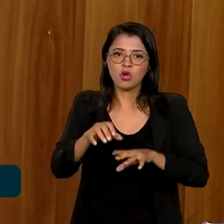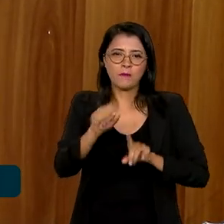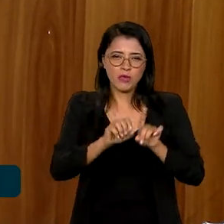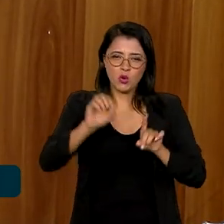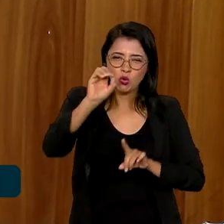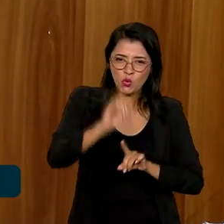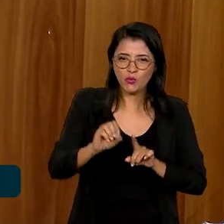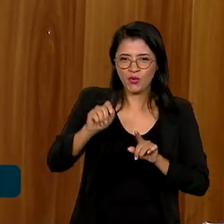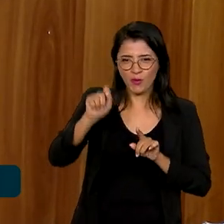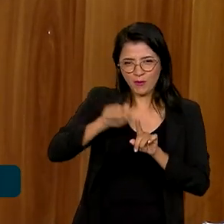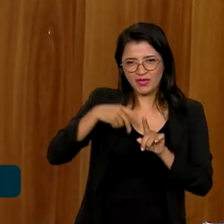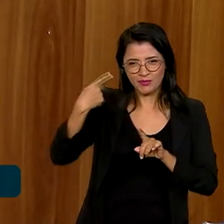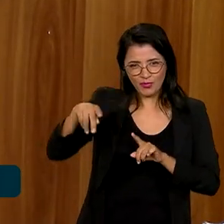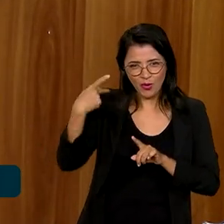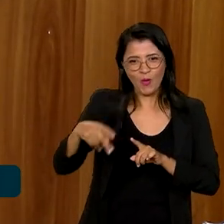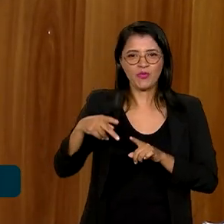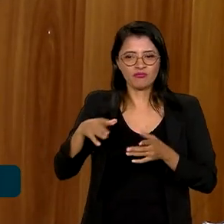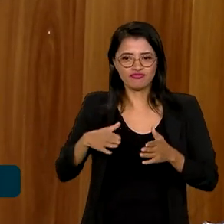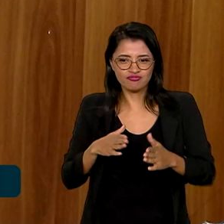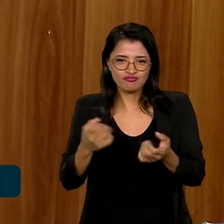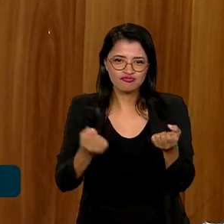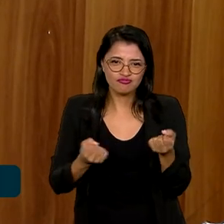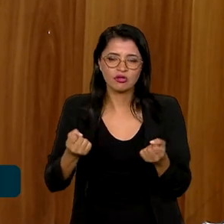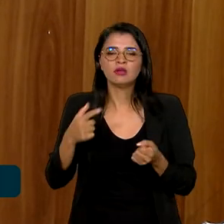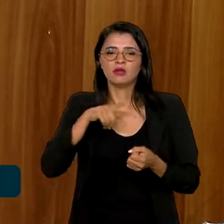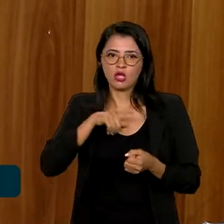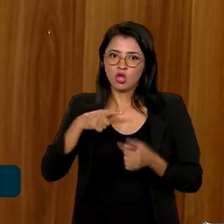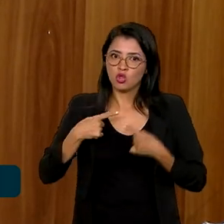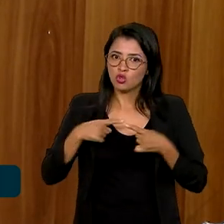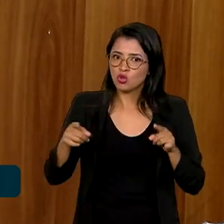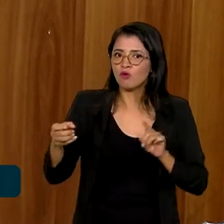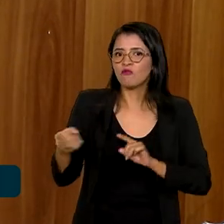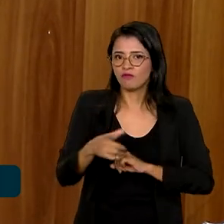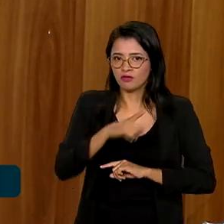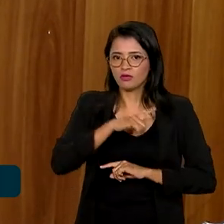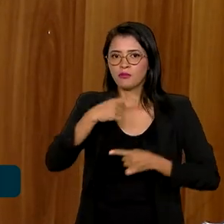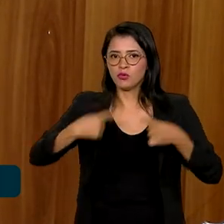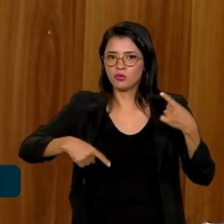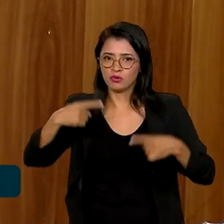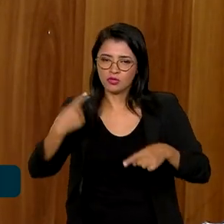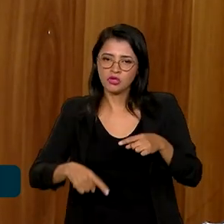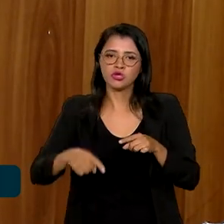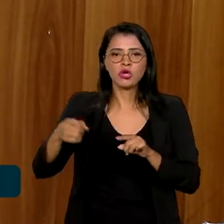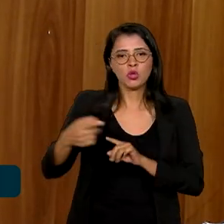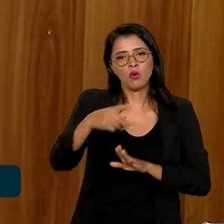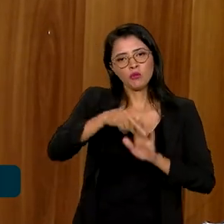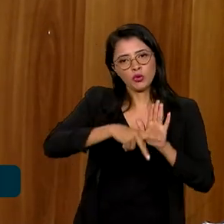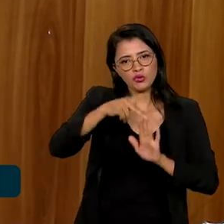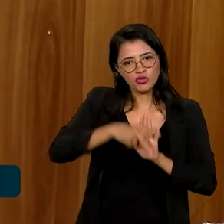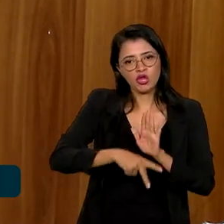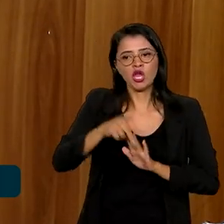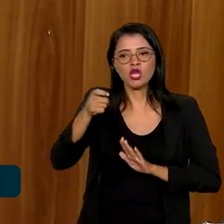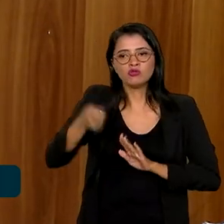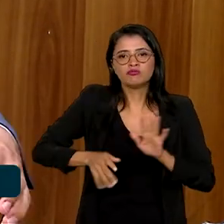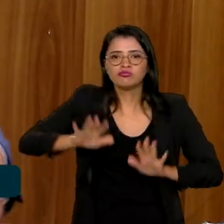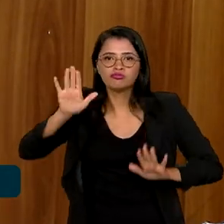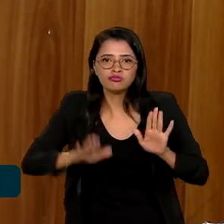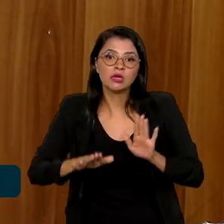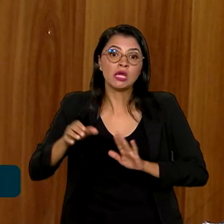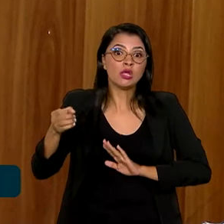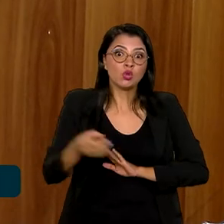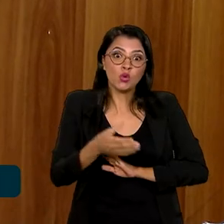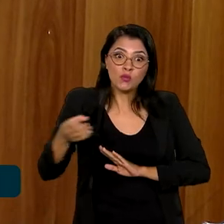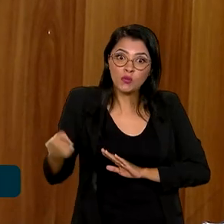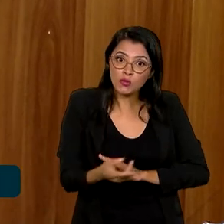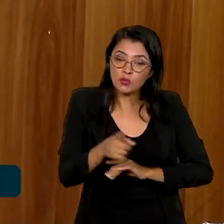do ferroviário, vai ser o mês também de lançamento dessa nova política e vão ter novos projetos de concessão, renovações antecipadas, que